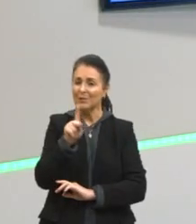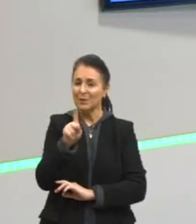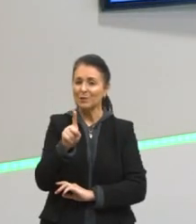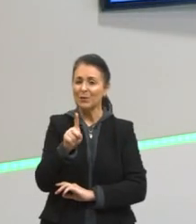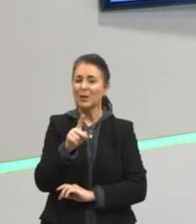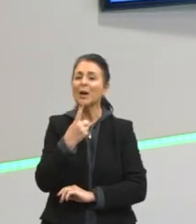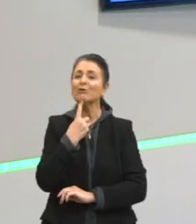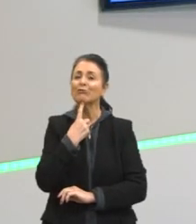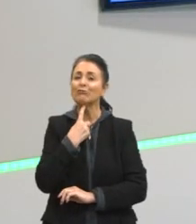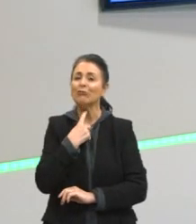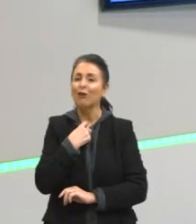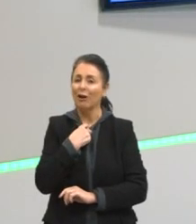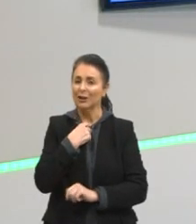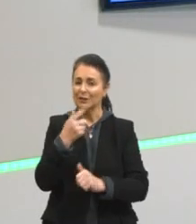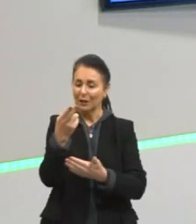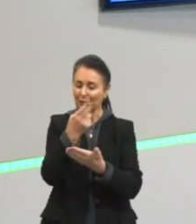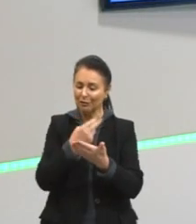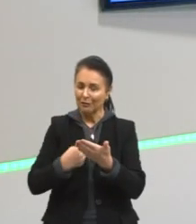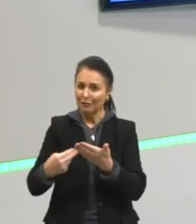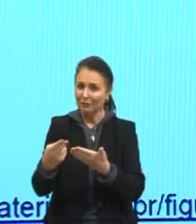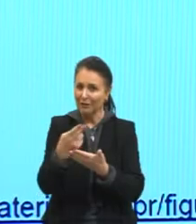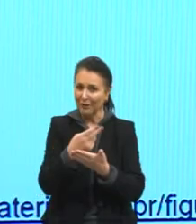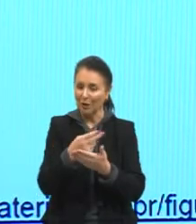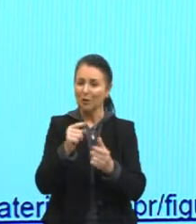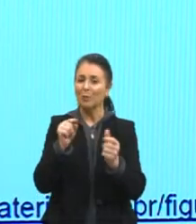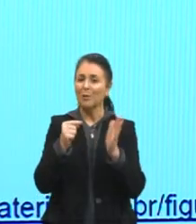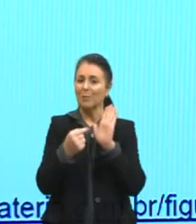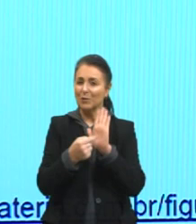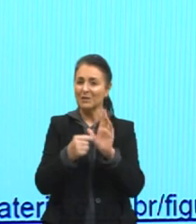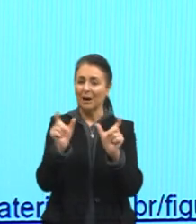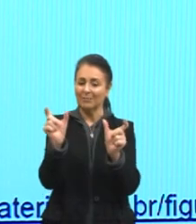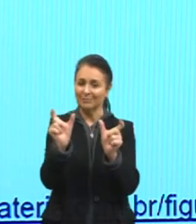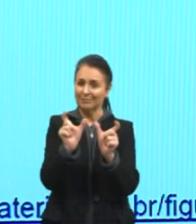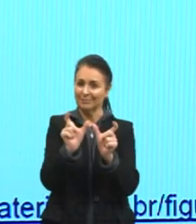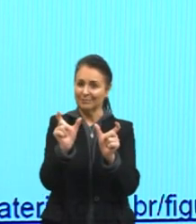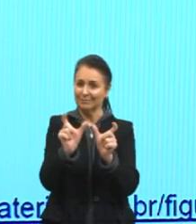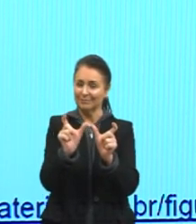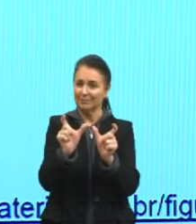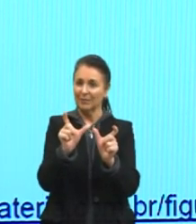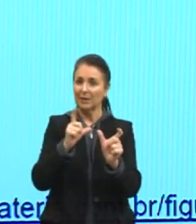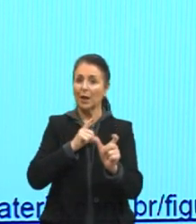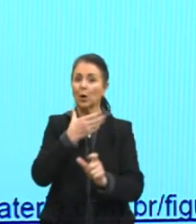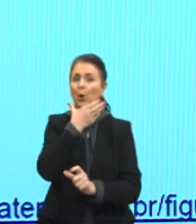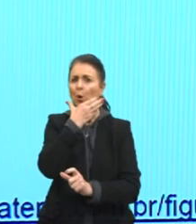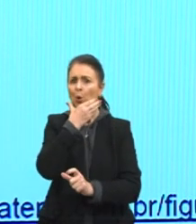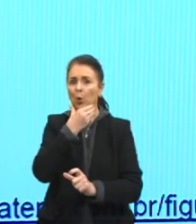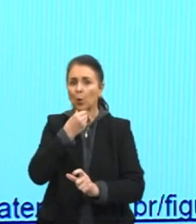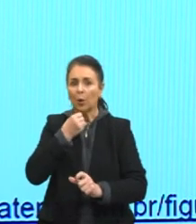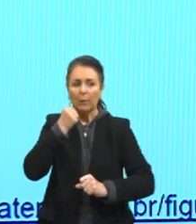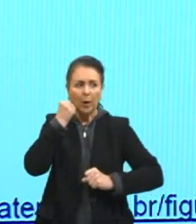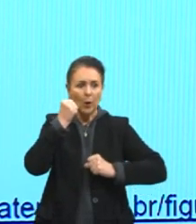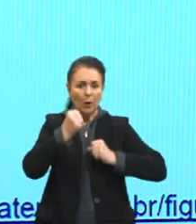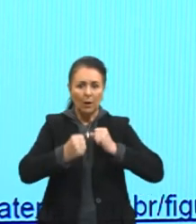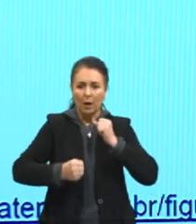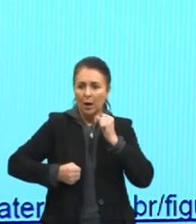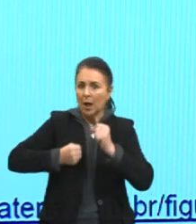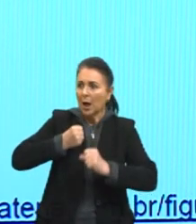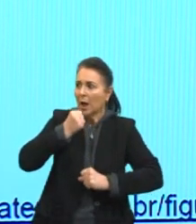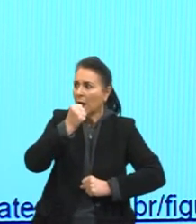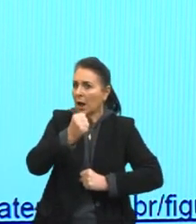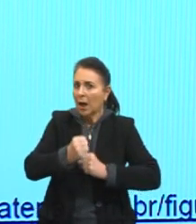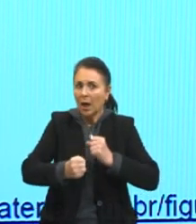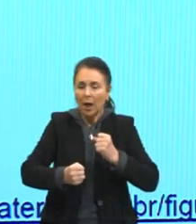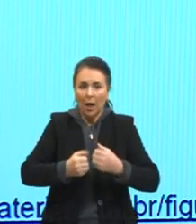bem perfeitamente o que é a nossa Catacrese. A gente tem um homem aqui desesperado, correndo, né?